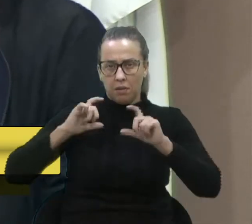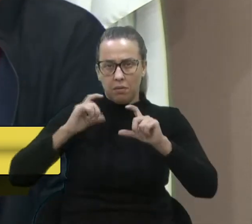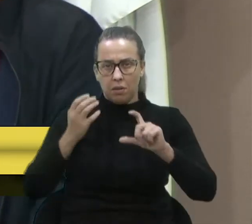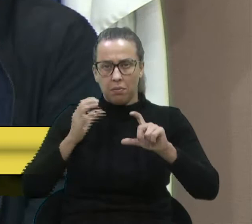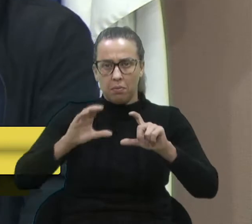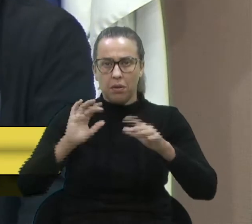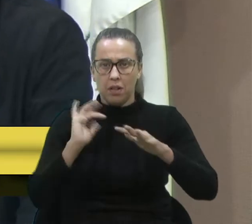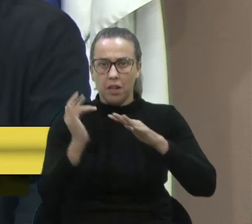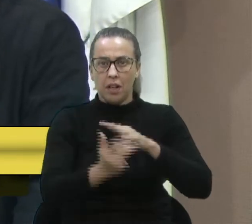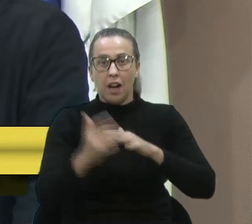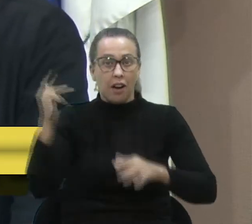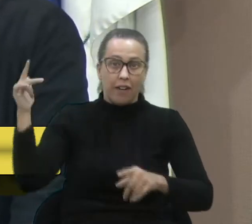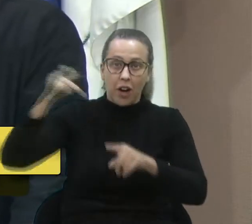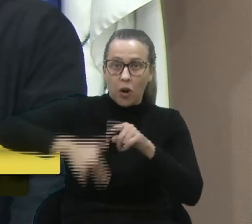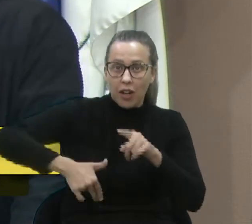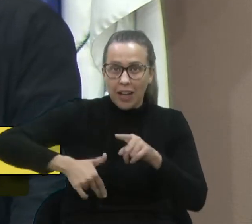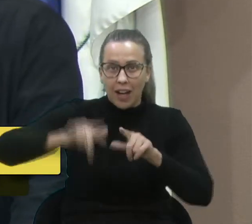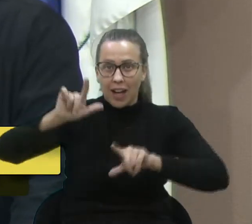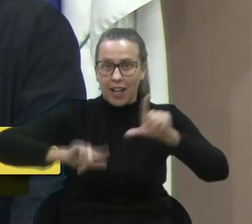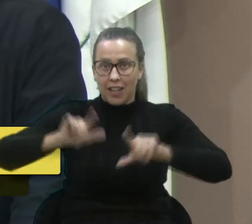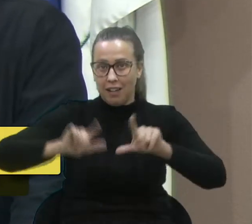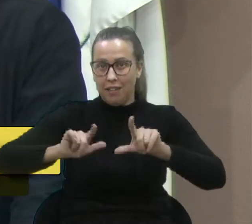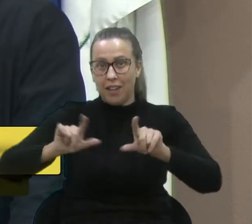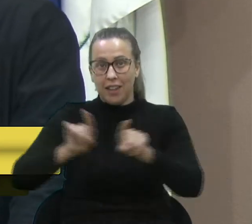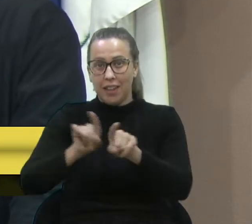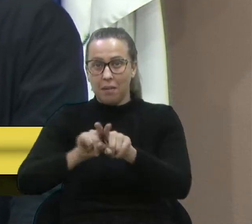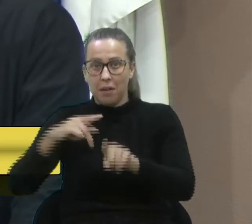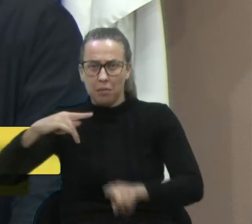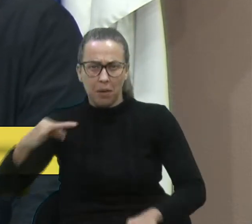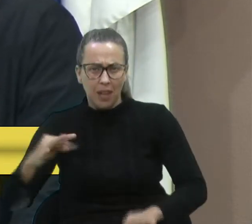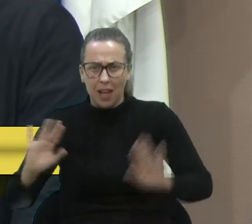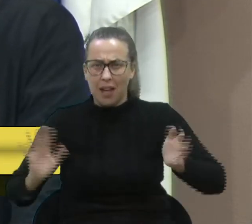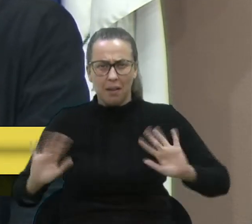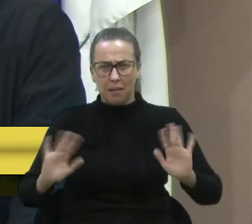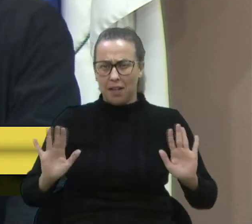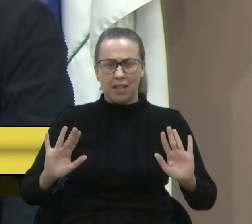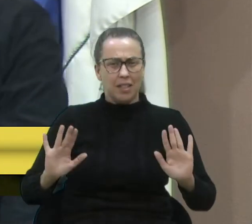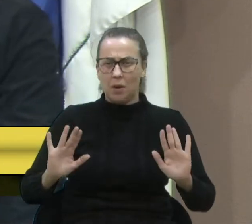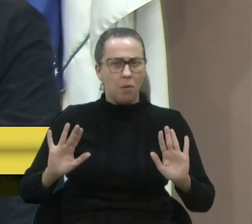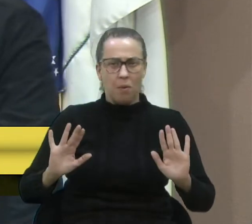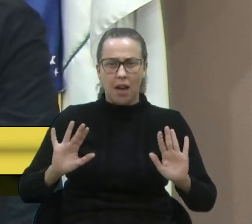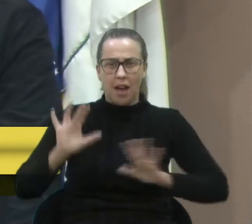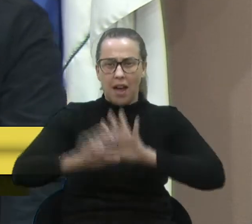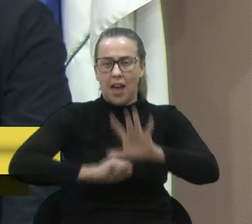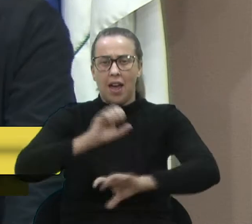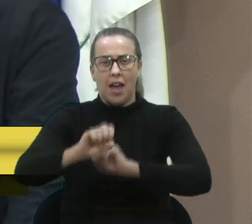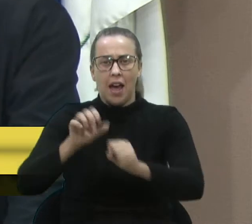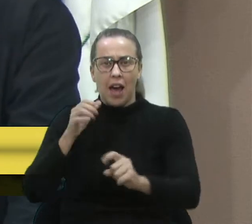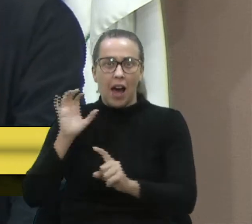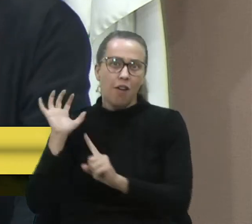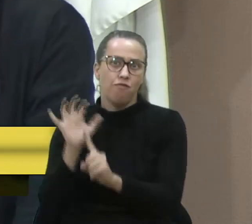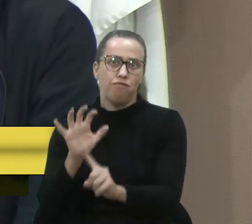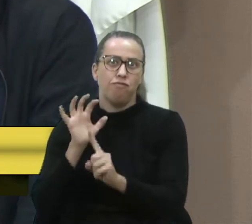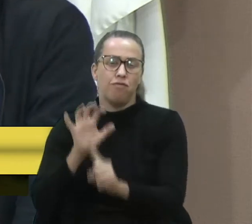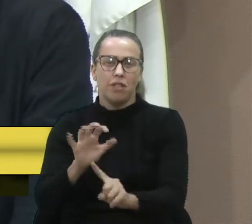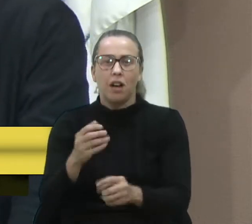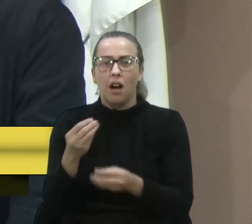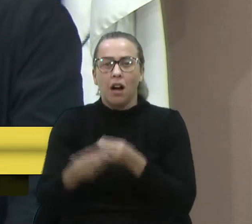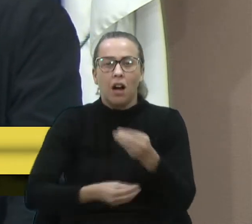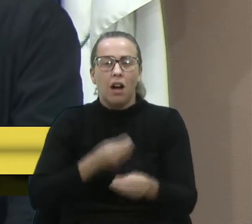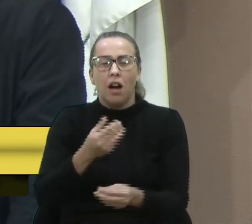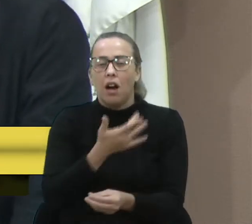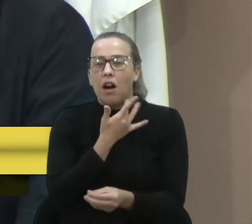vem o corte da TV a cabo, né, da bancada do PT. Mas não vem o perseguição, né, é incrível como gostam de se